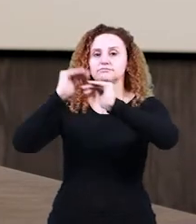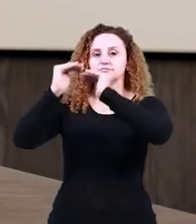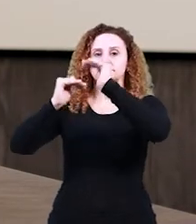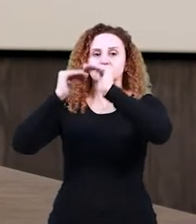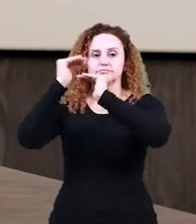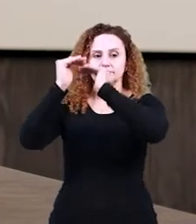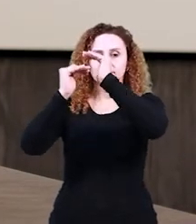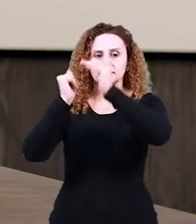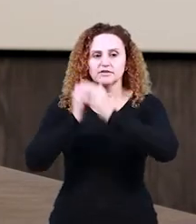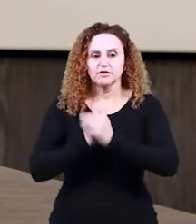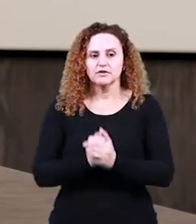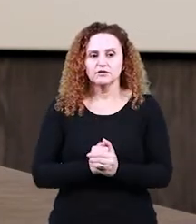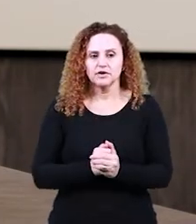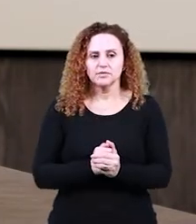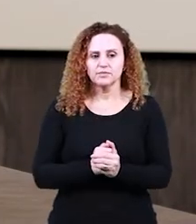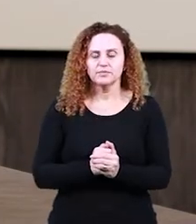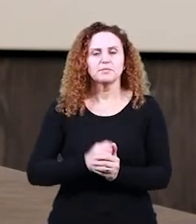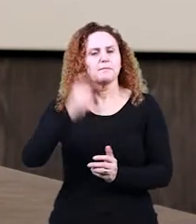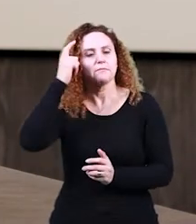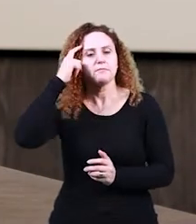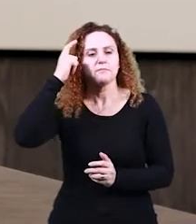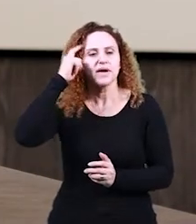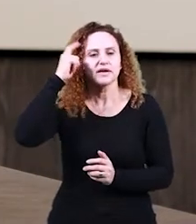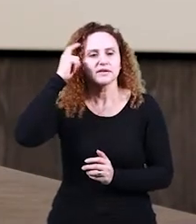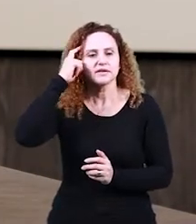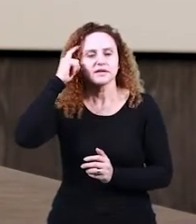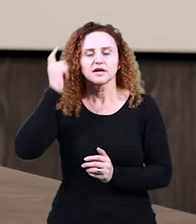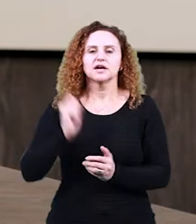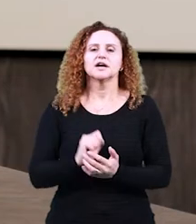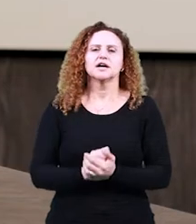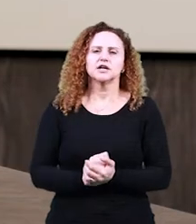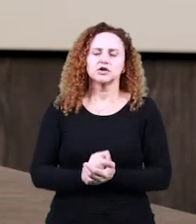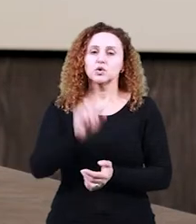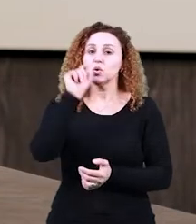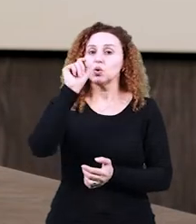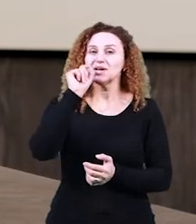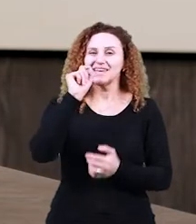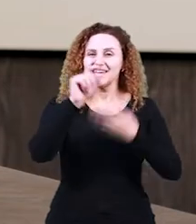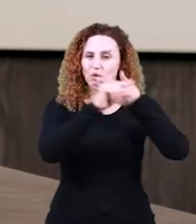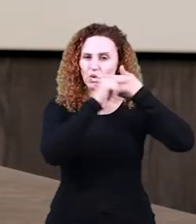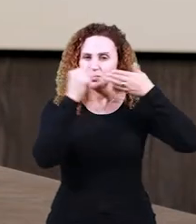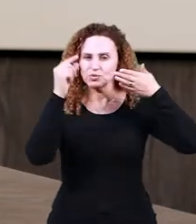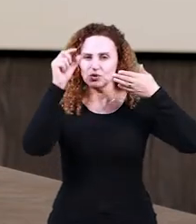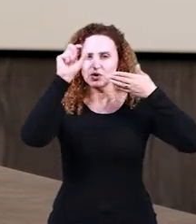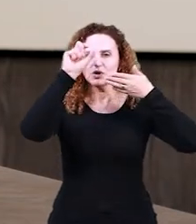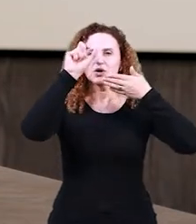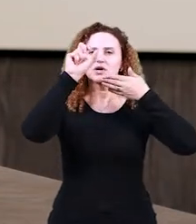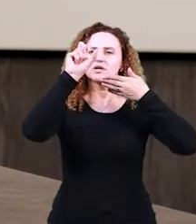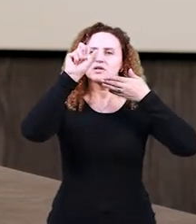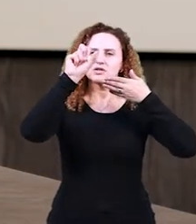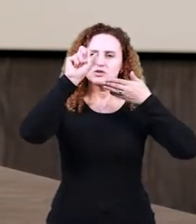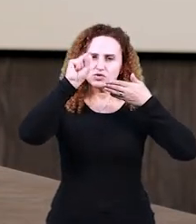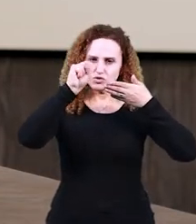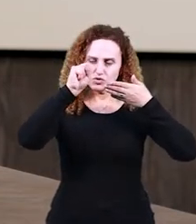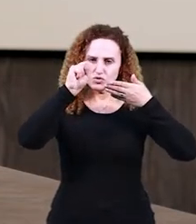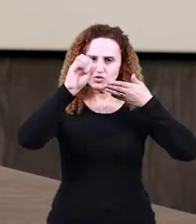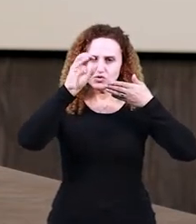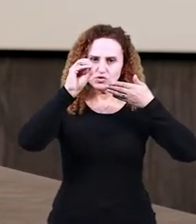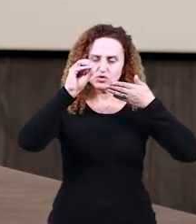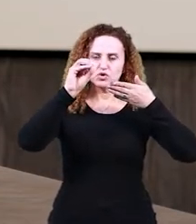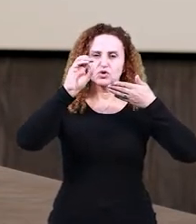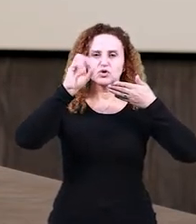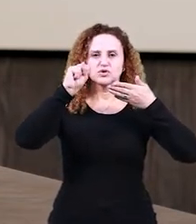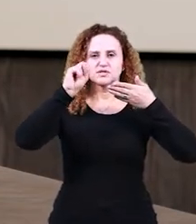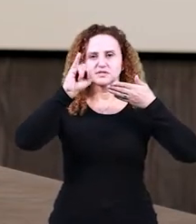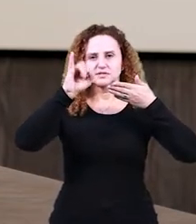também pensando naquilo que o Socir havia excluído dos estudos dele. Então